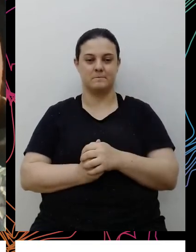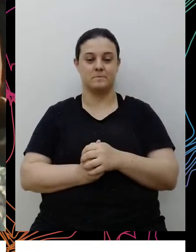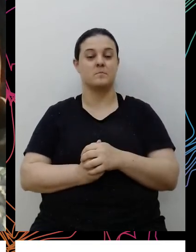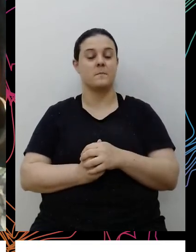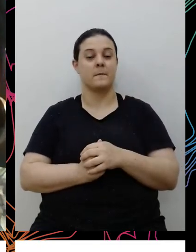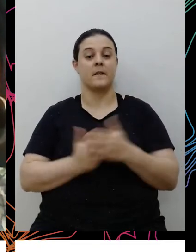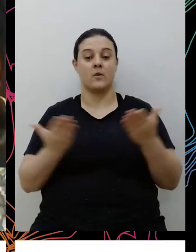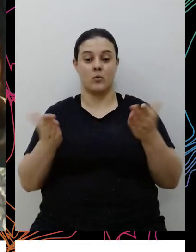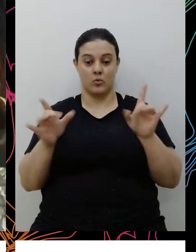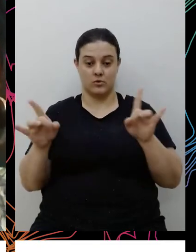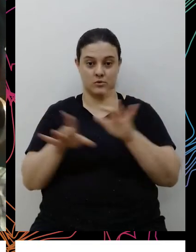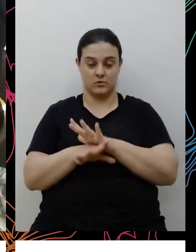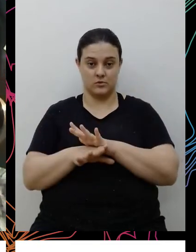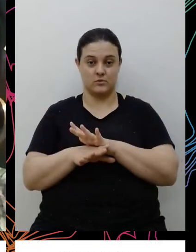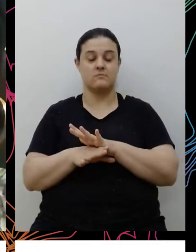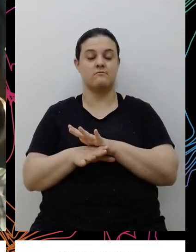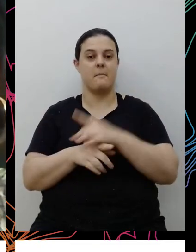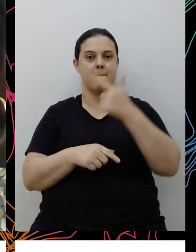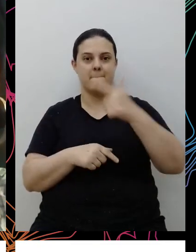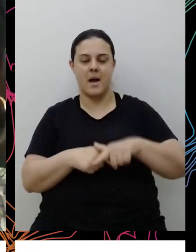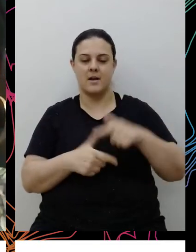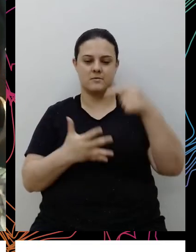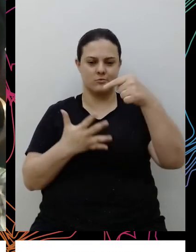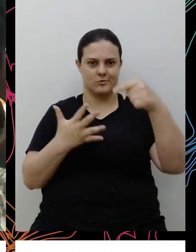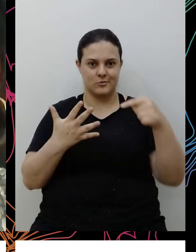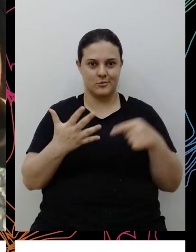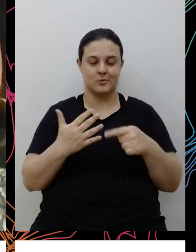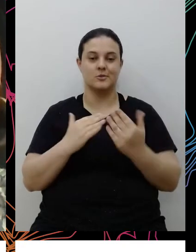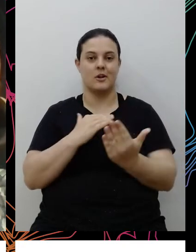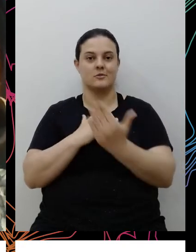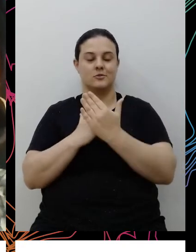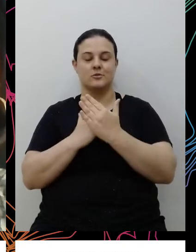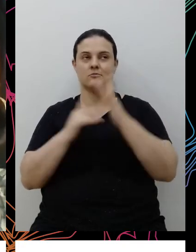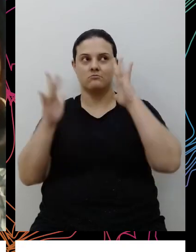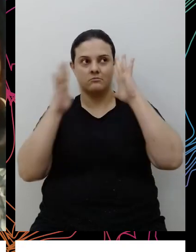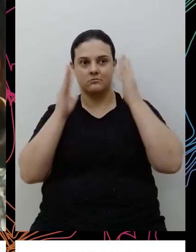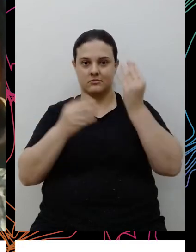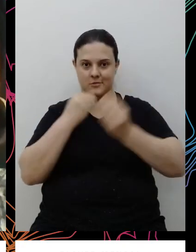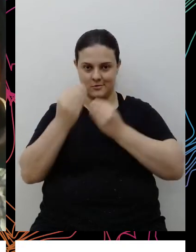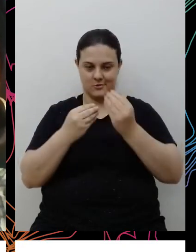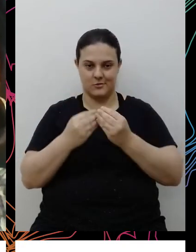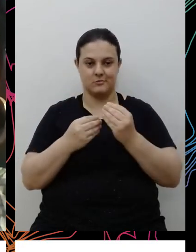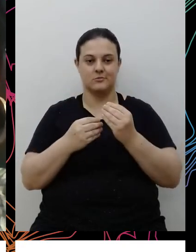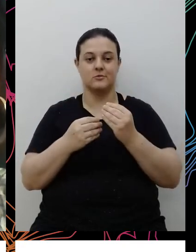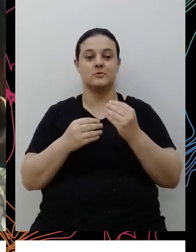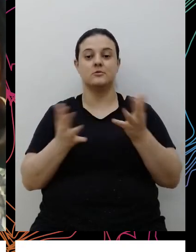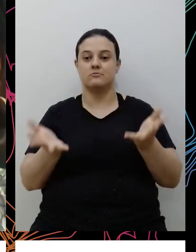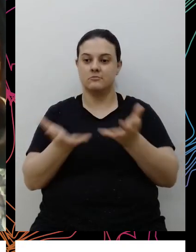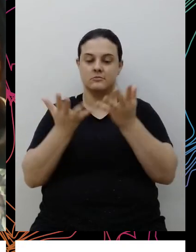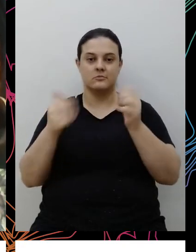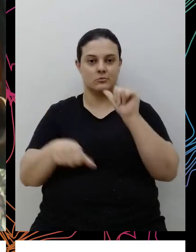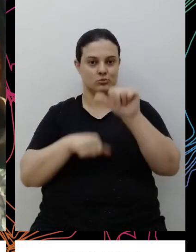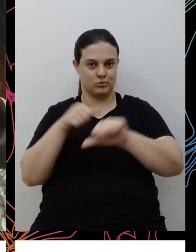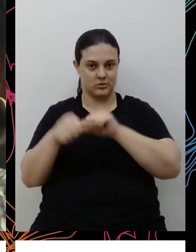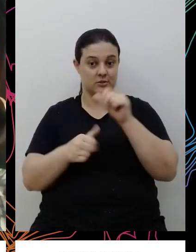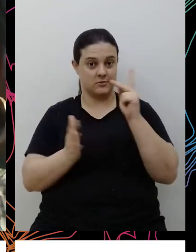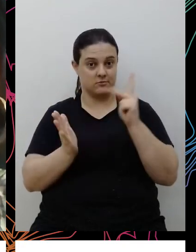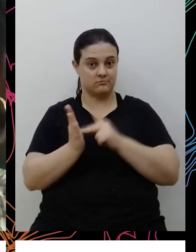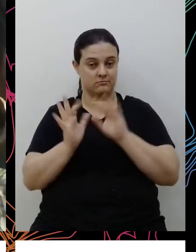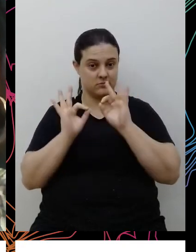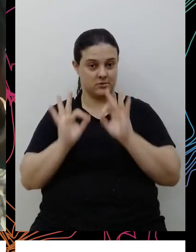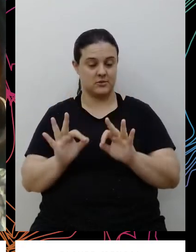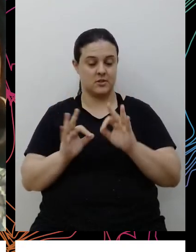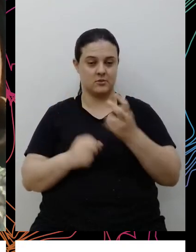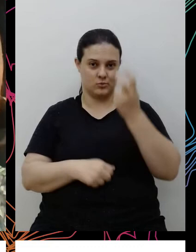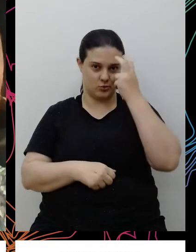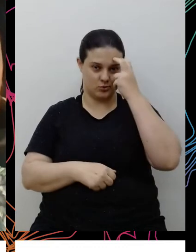sai do painel com muito mais elementos de como pensar o racismo estrutural, como promover uma mudança de fato cultural, como